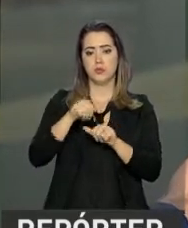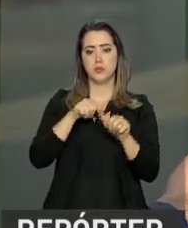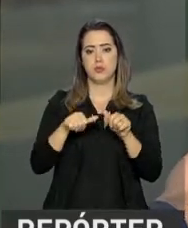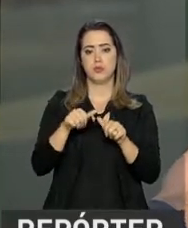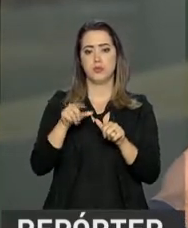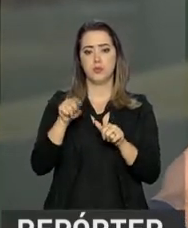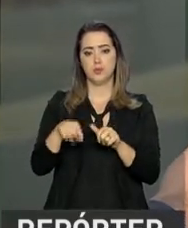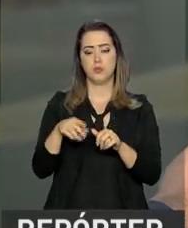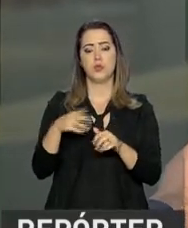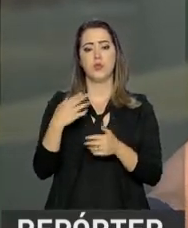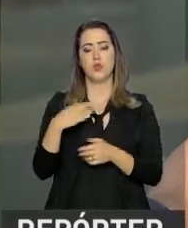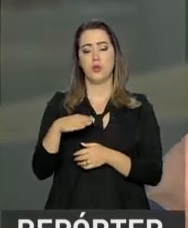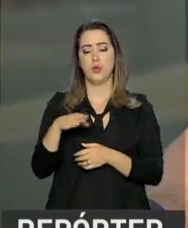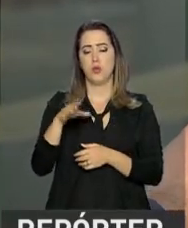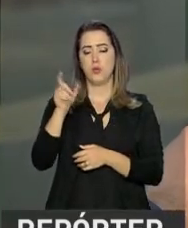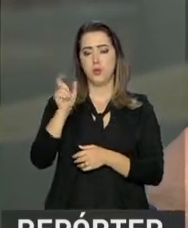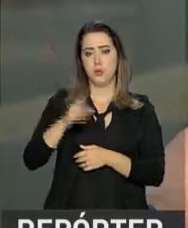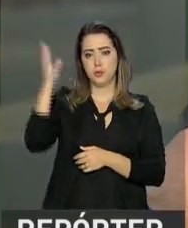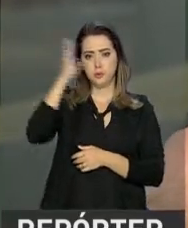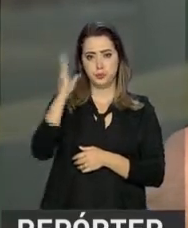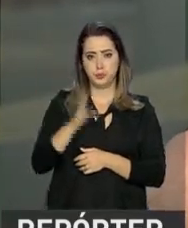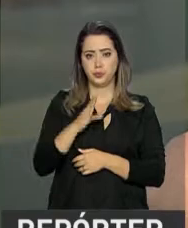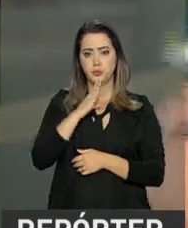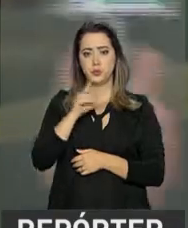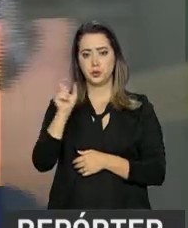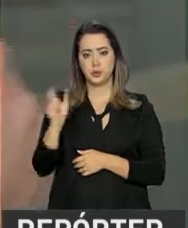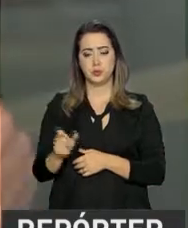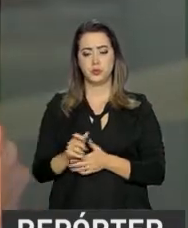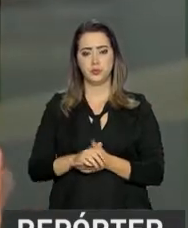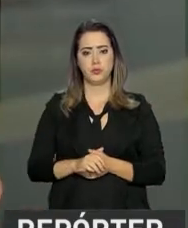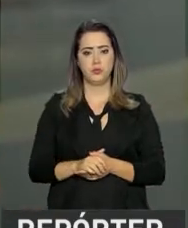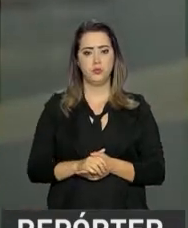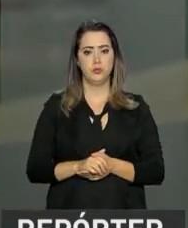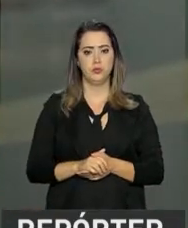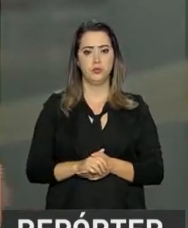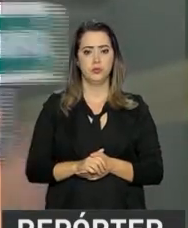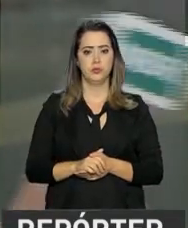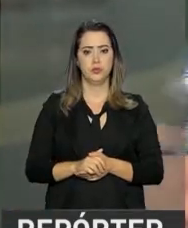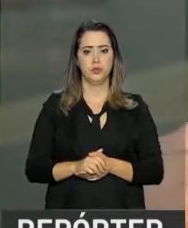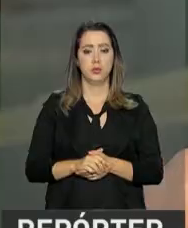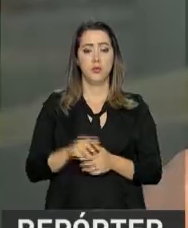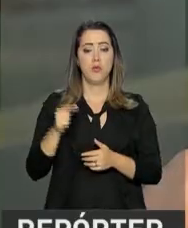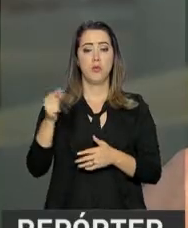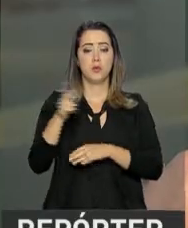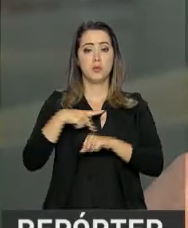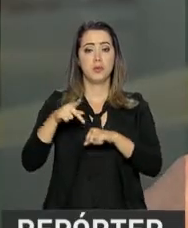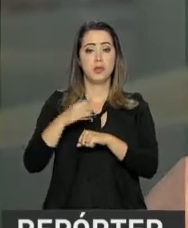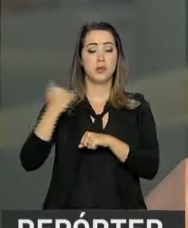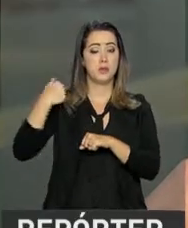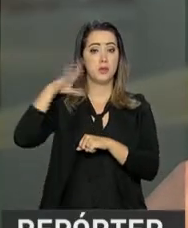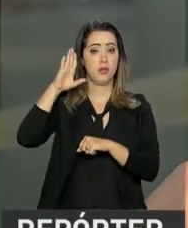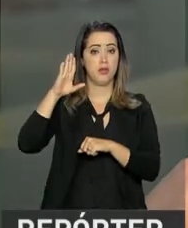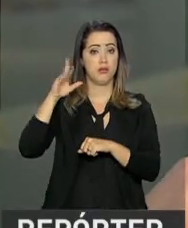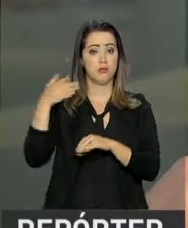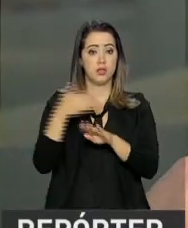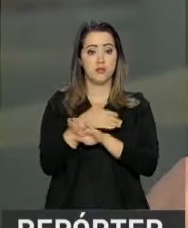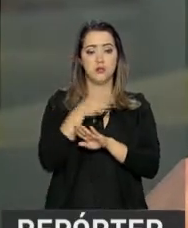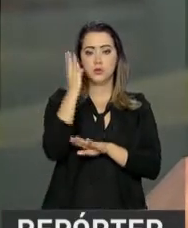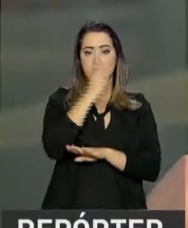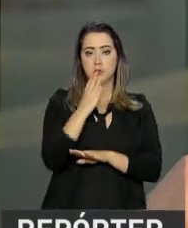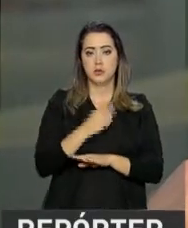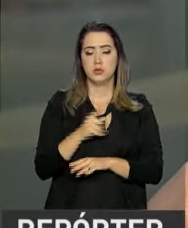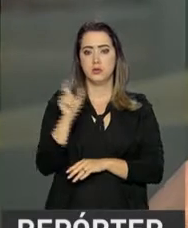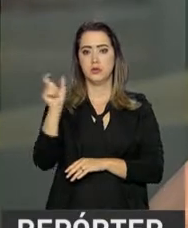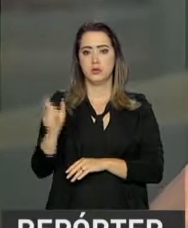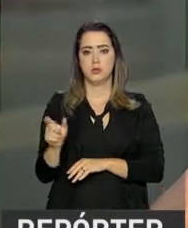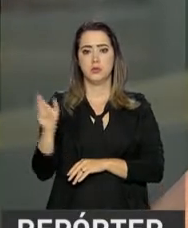refugiado reconhecido pelo Estado brasileiro. E de onde vêm esses refugiados? A maior parte dos solicitantes hoje é de